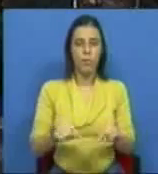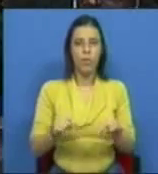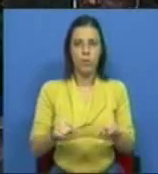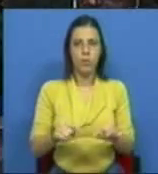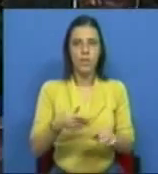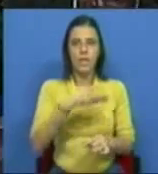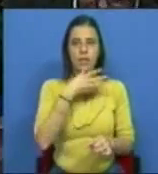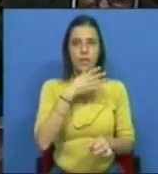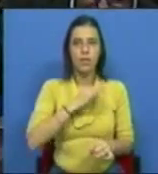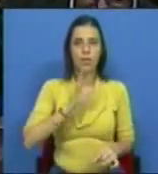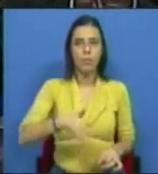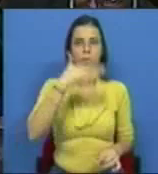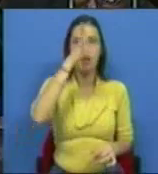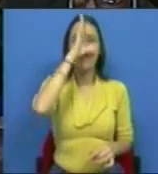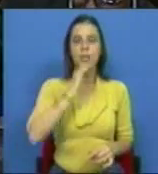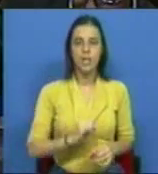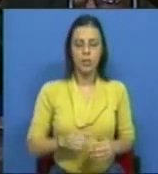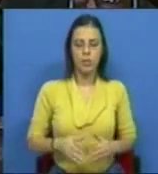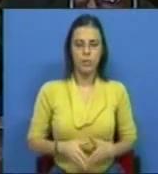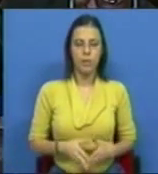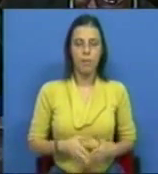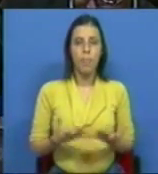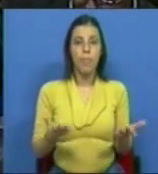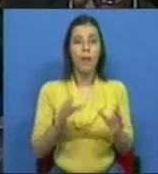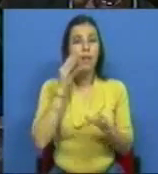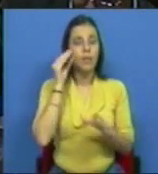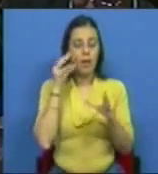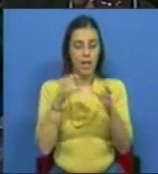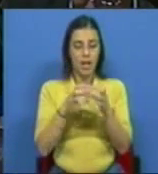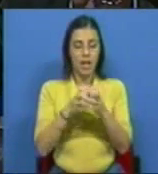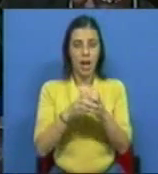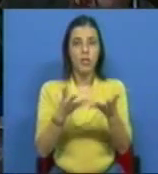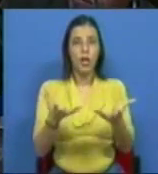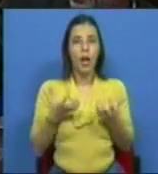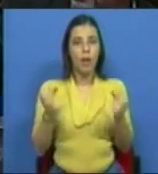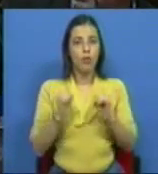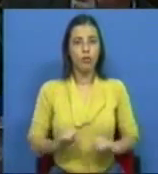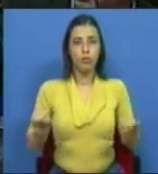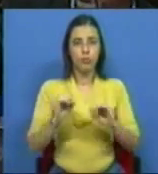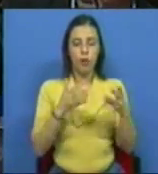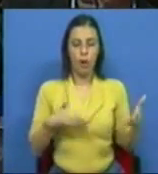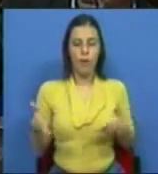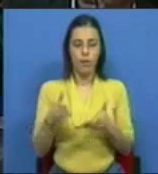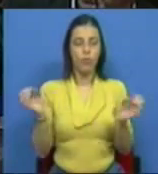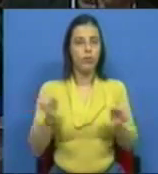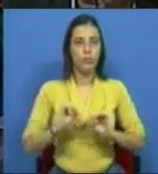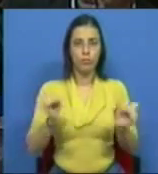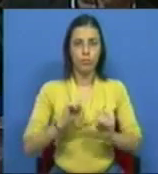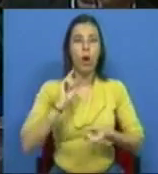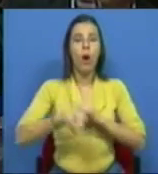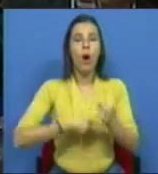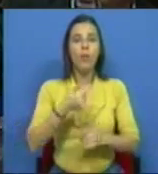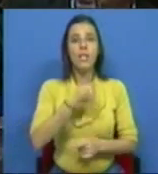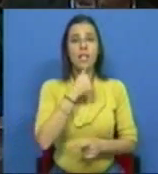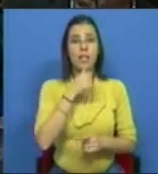às declarações do Sr. Primeiro-Ministro. A Caixa Geral de Depósitos não recebeu nenhumas orientações. Aquilo